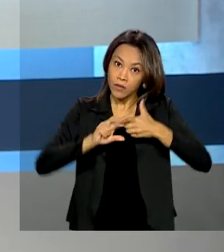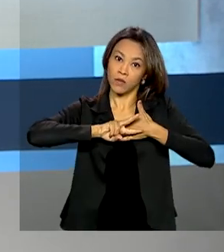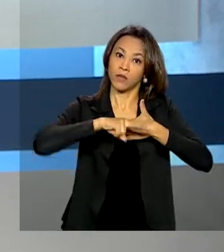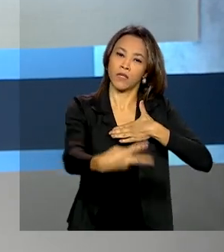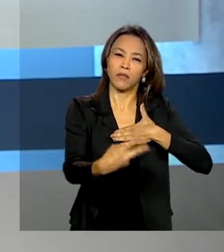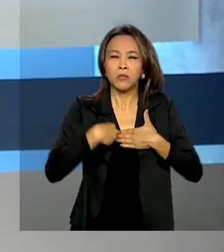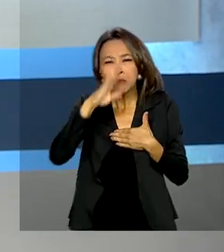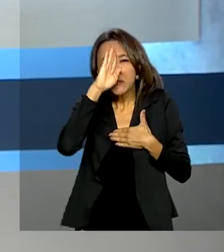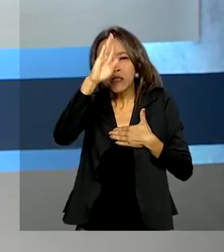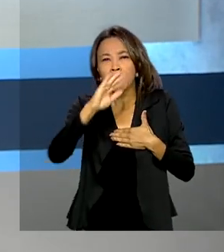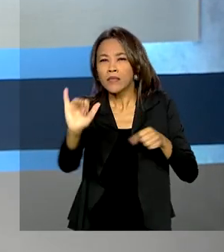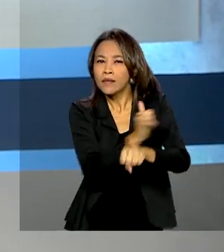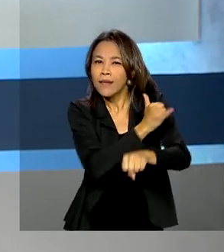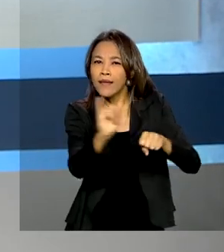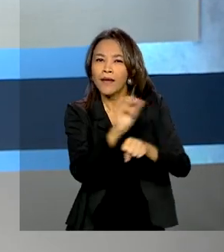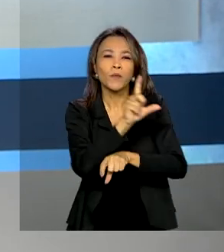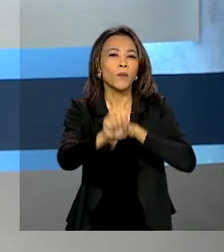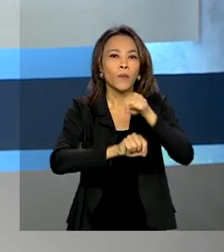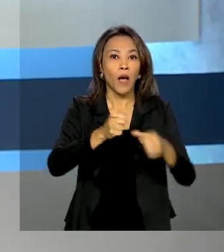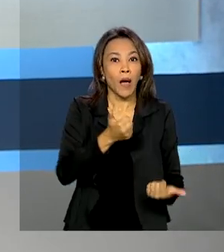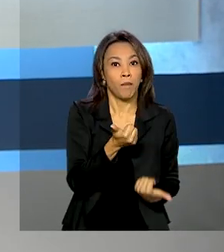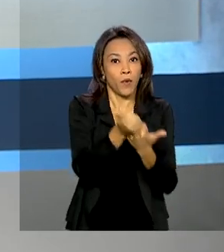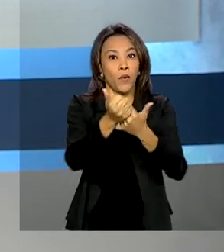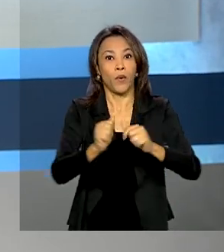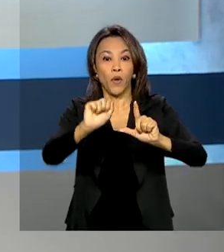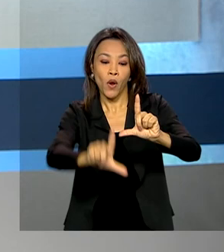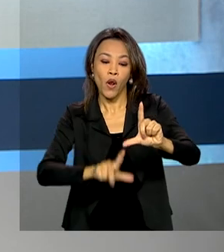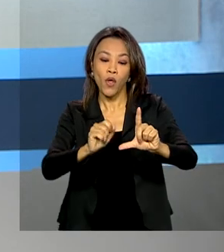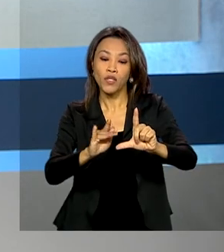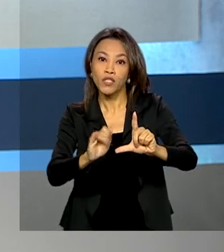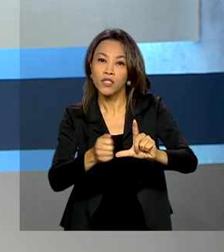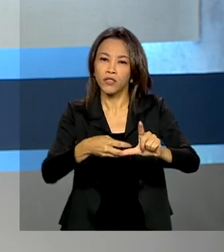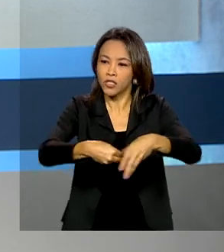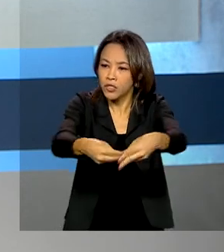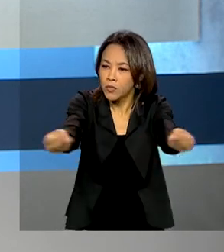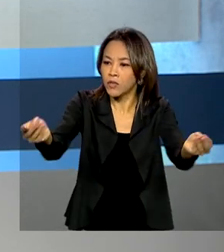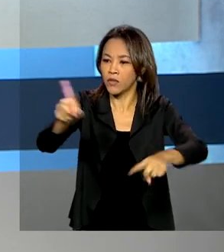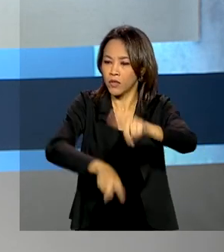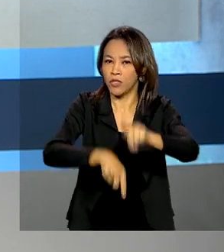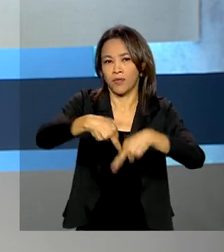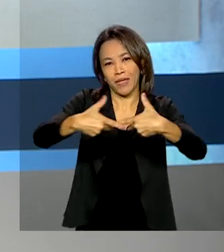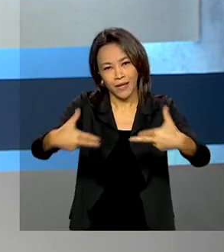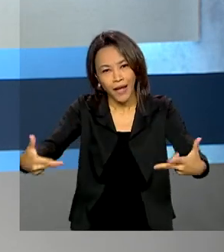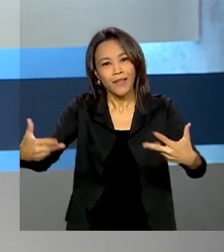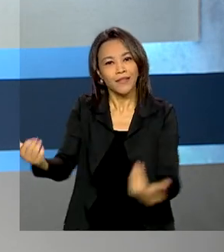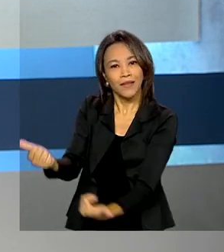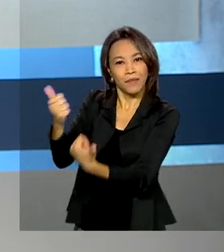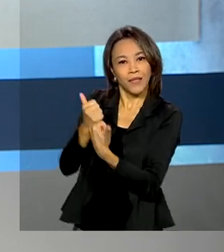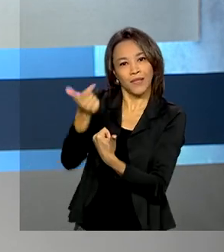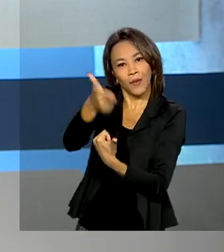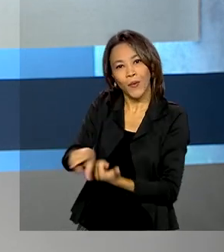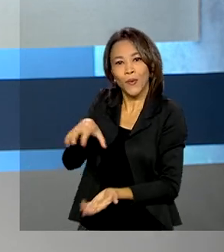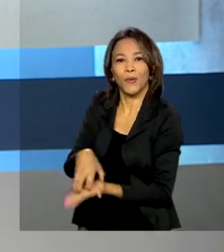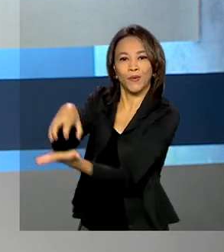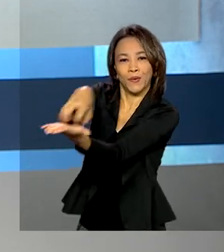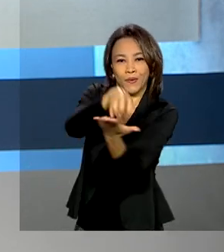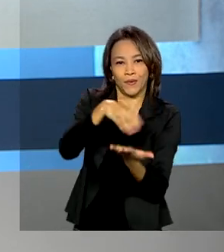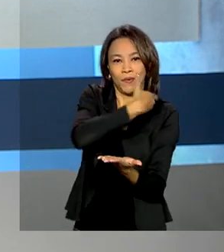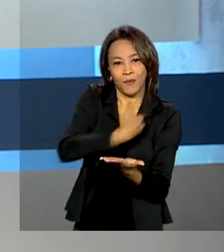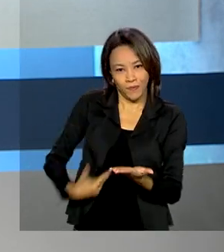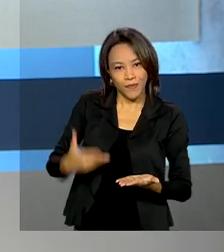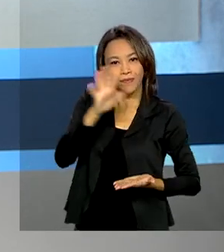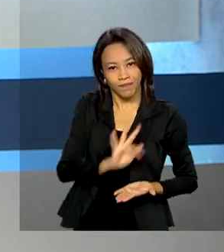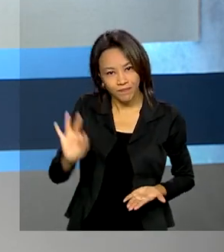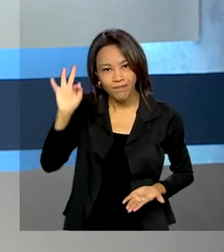as principais ações, o apoio logístico com a distribuição de equipamentos e materiais em conjunto com outros órgãos do governo